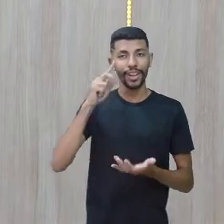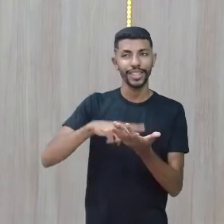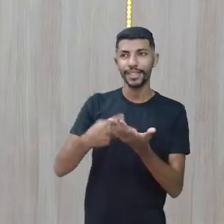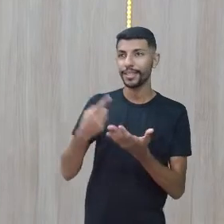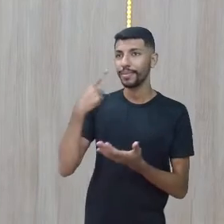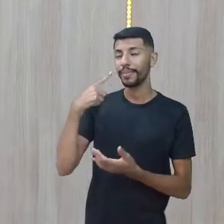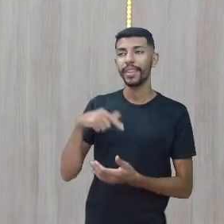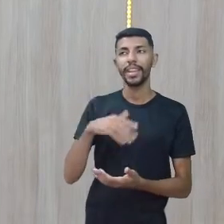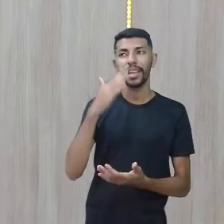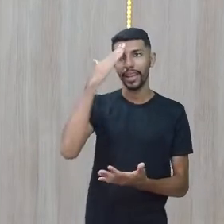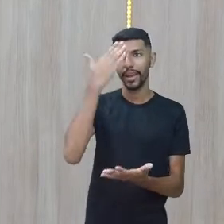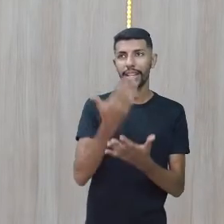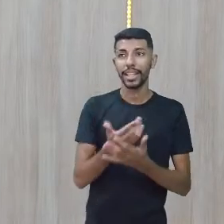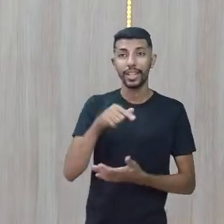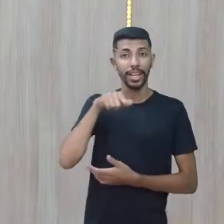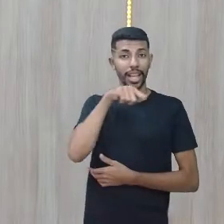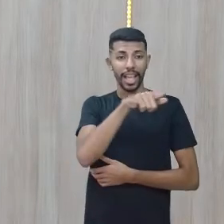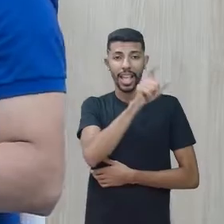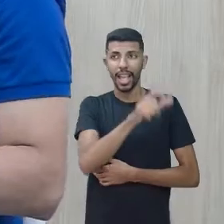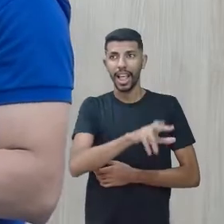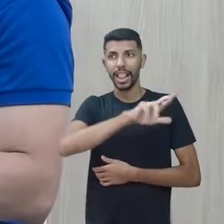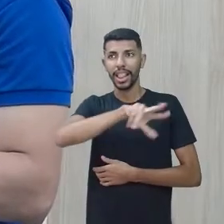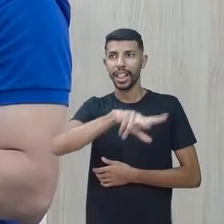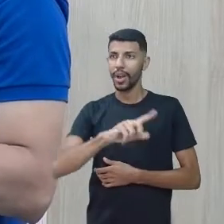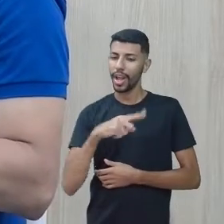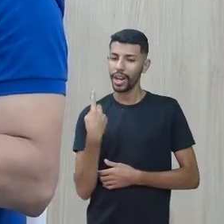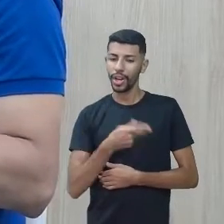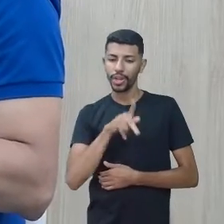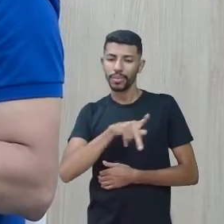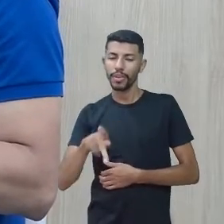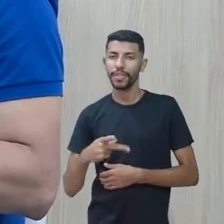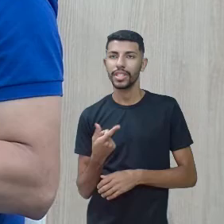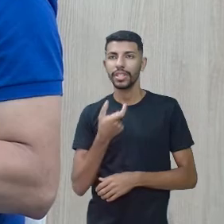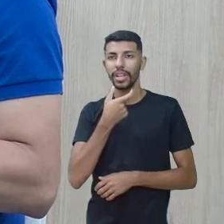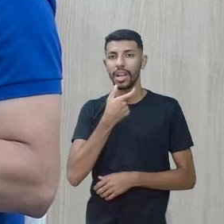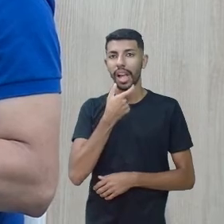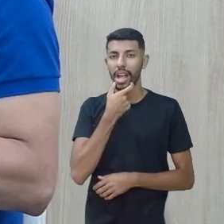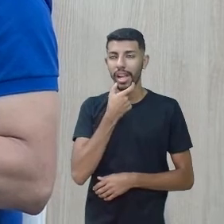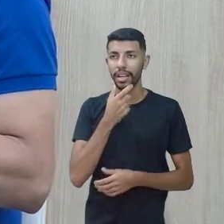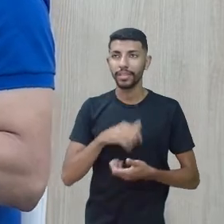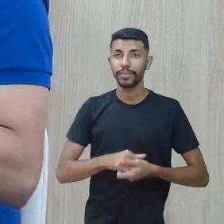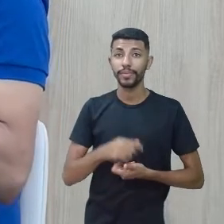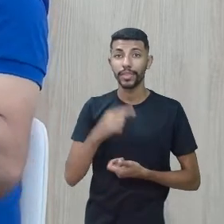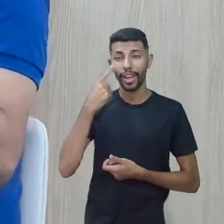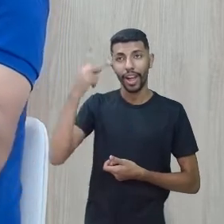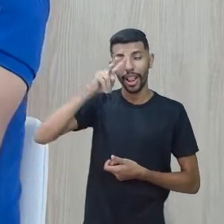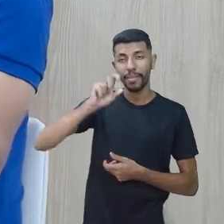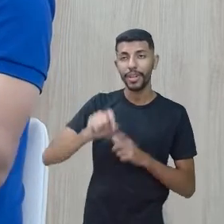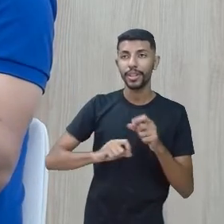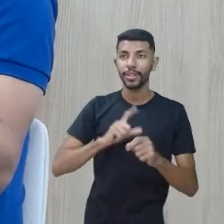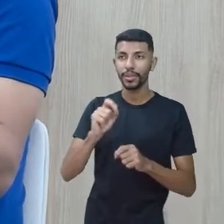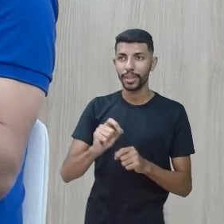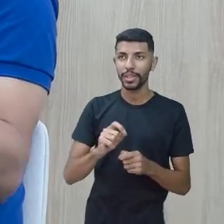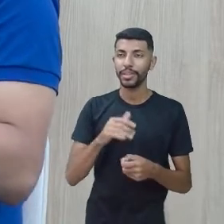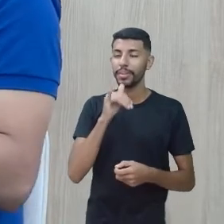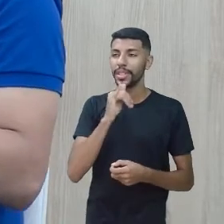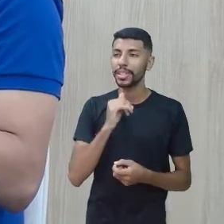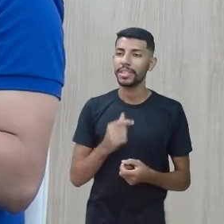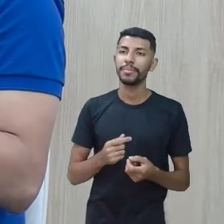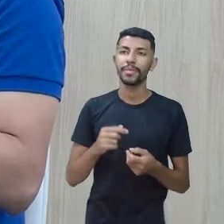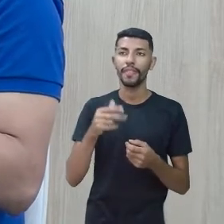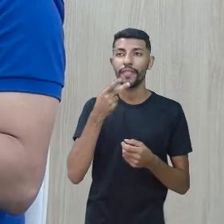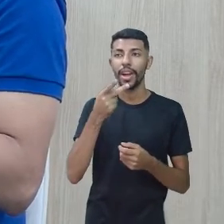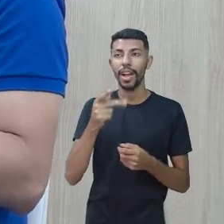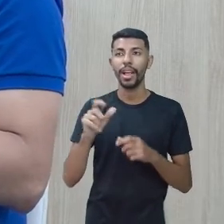inglês. Lembrando que quando você fala English teacher, ficam duas situações possíveis. Quando